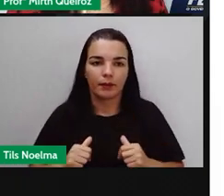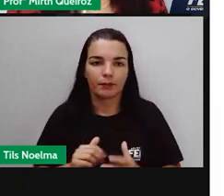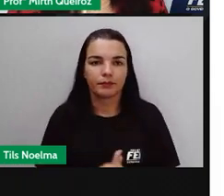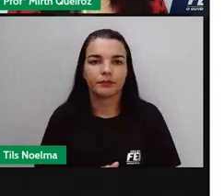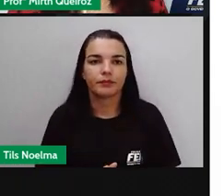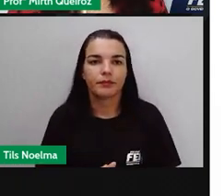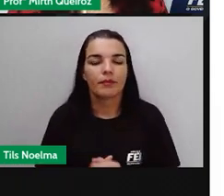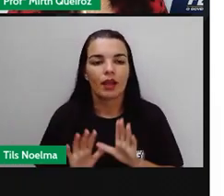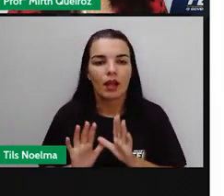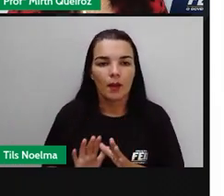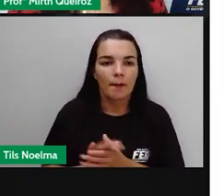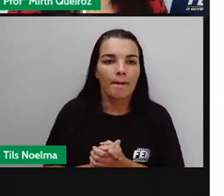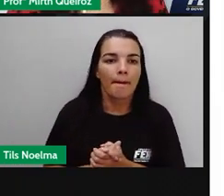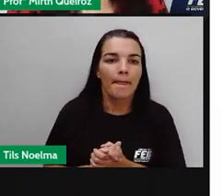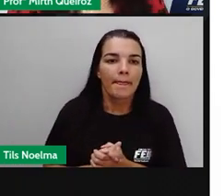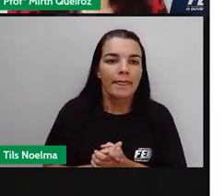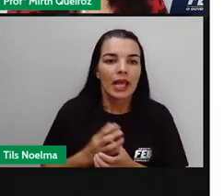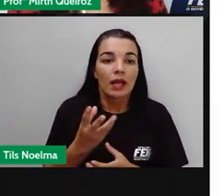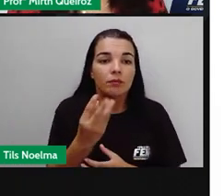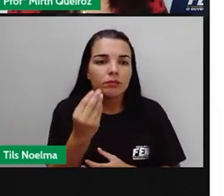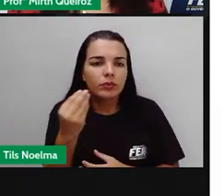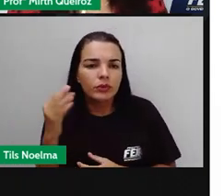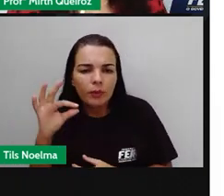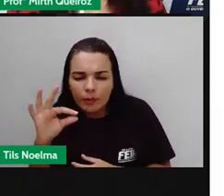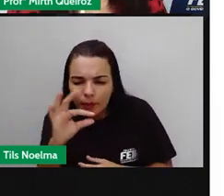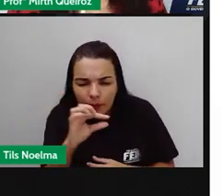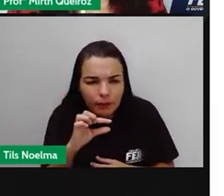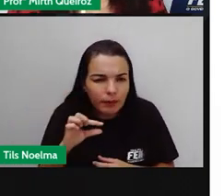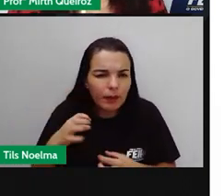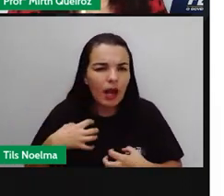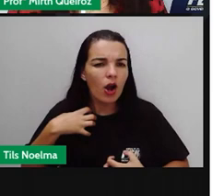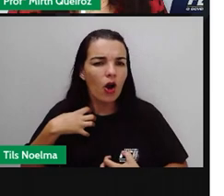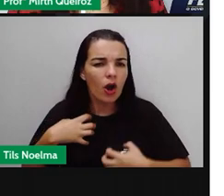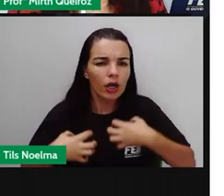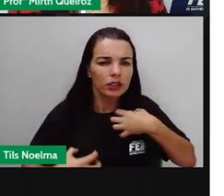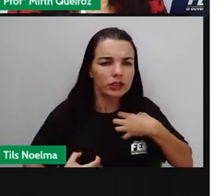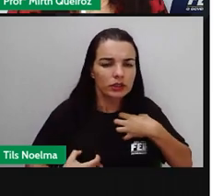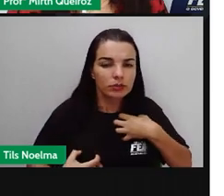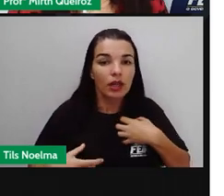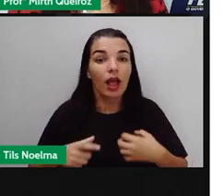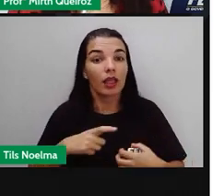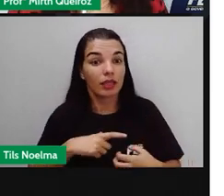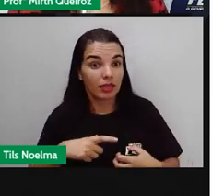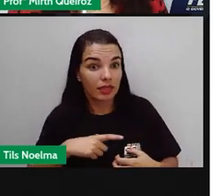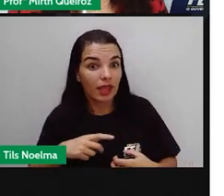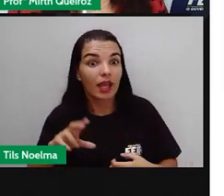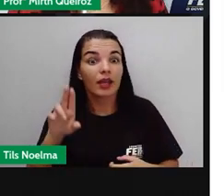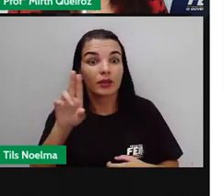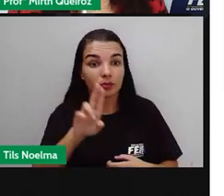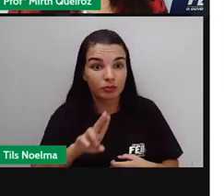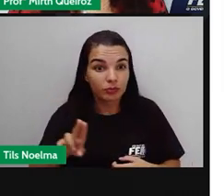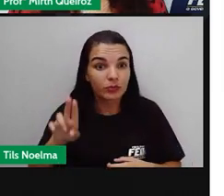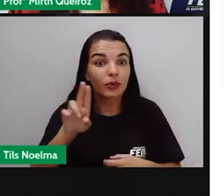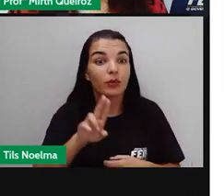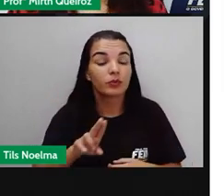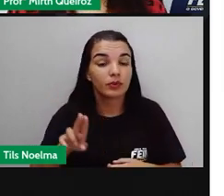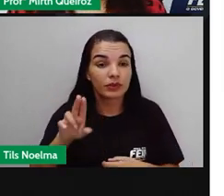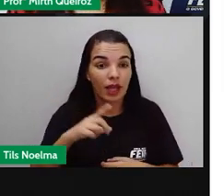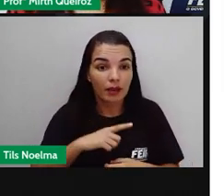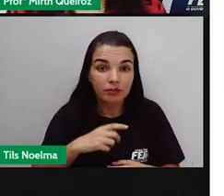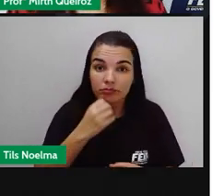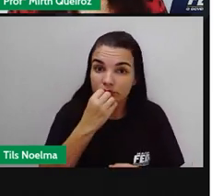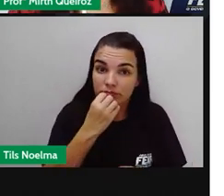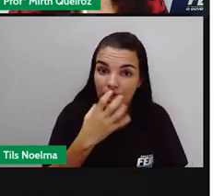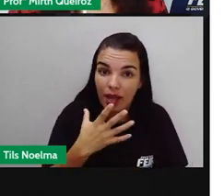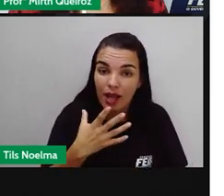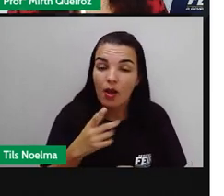Muitos micro-organismos são úteis e necessários aos seres vivos. São designados micro-organismos